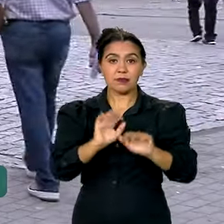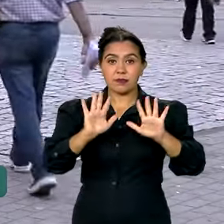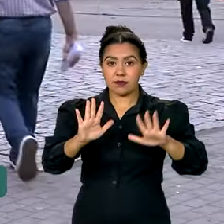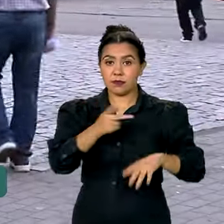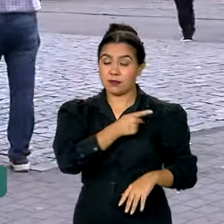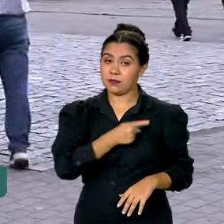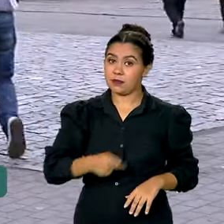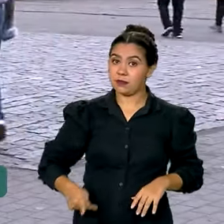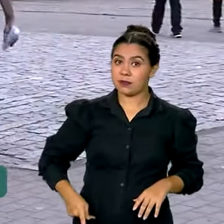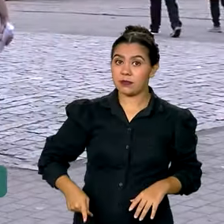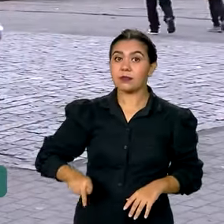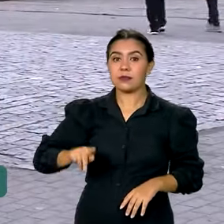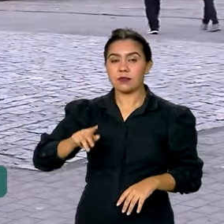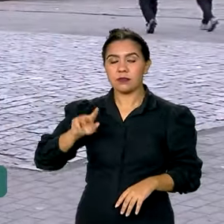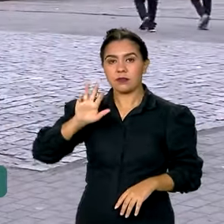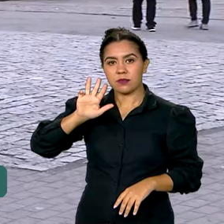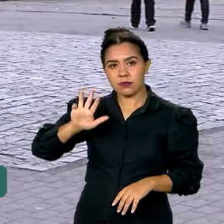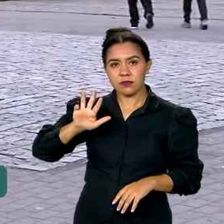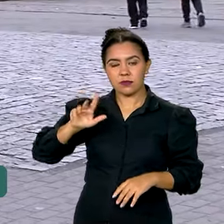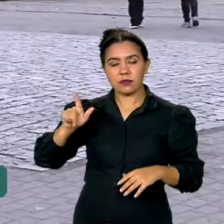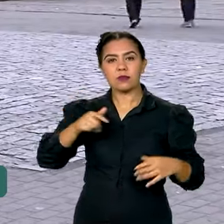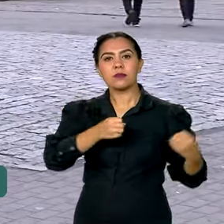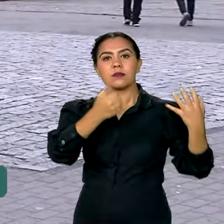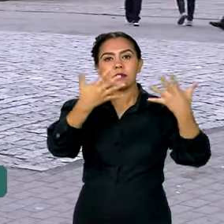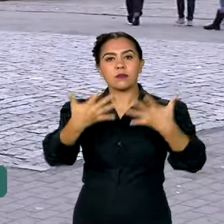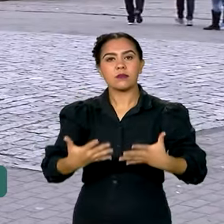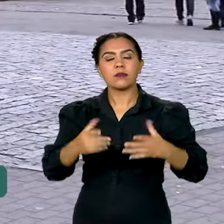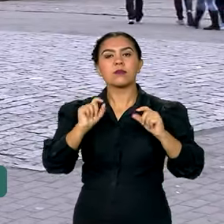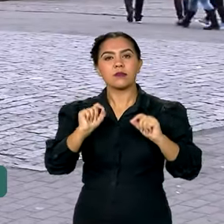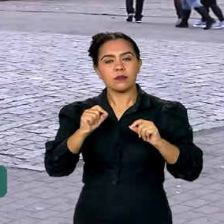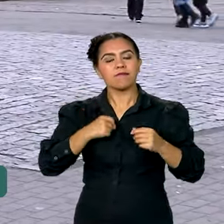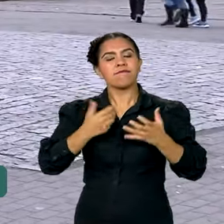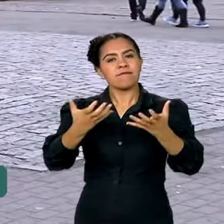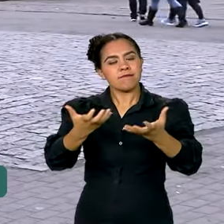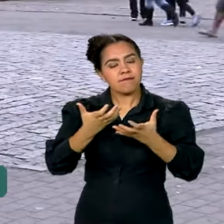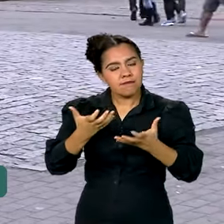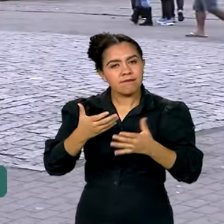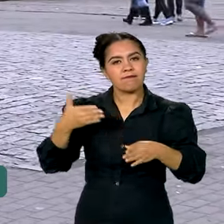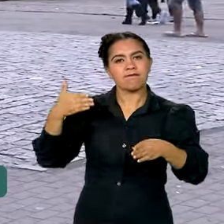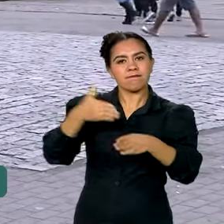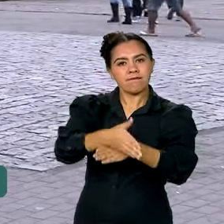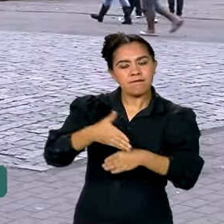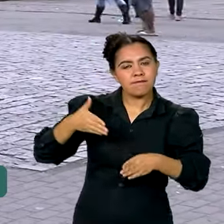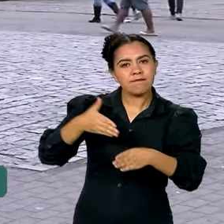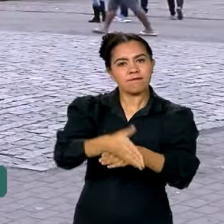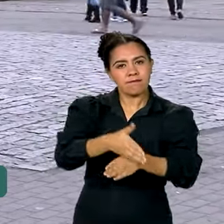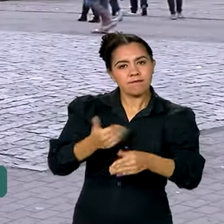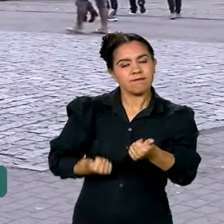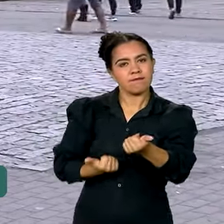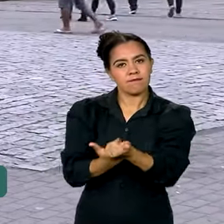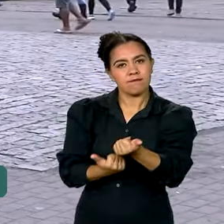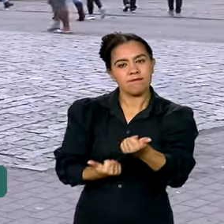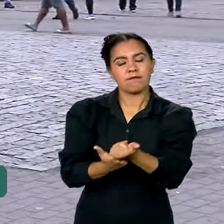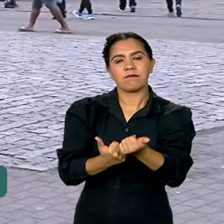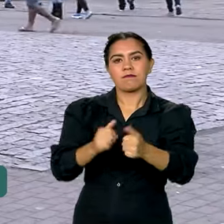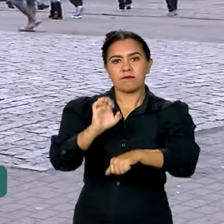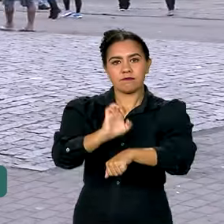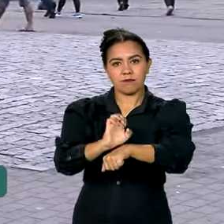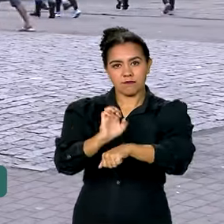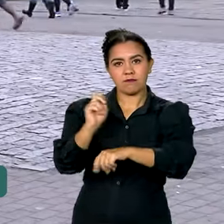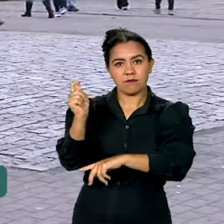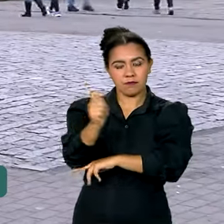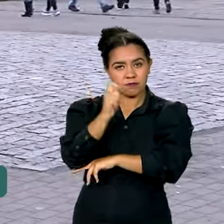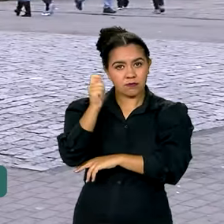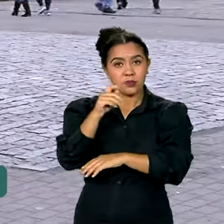presidente Lula fez questão de estar muito perto aqui do povo gaúcho nesse momento. Ele já veio aqui no Estado quatro